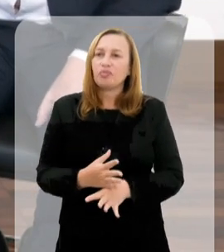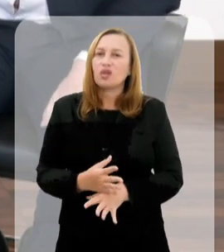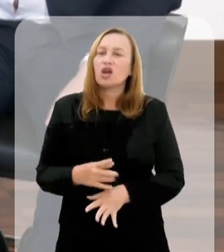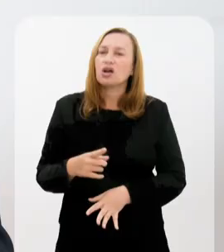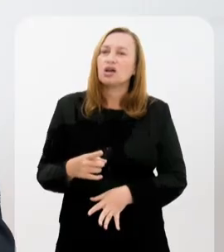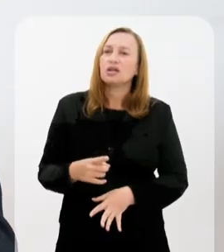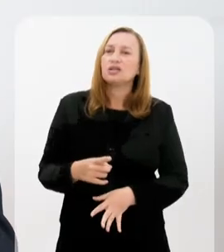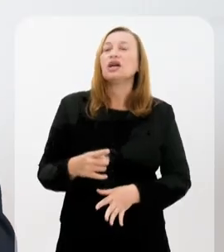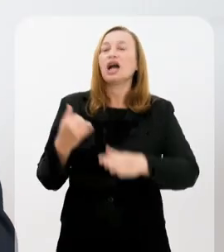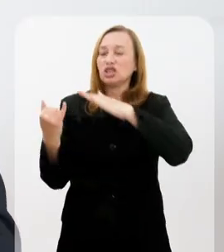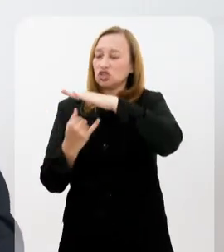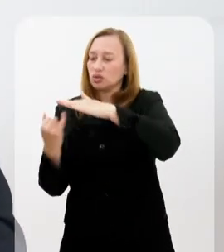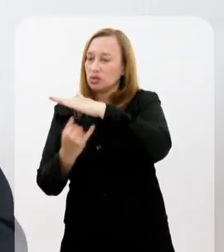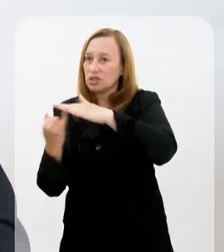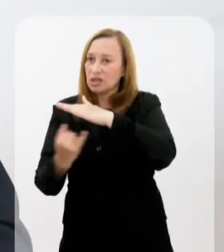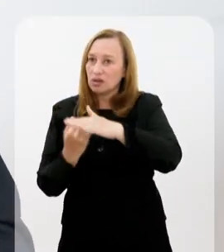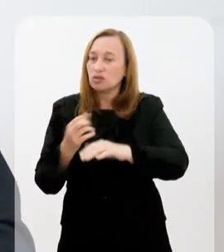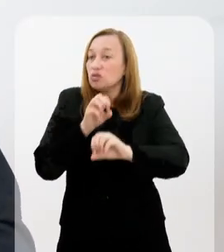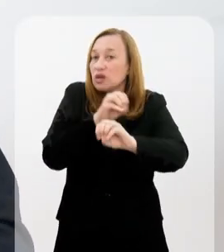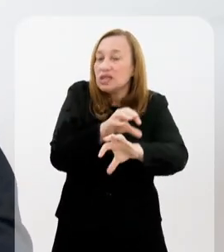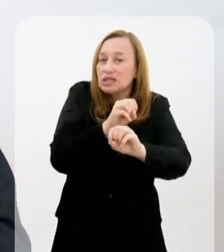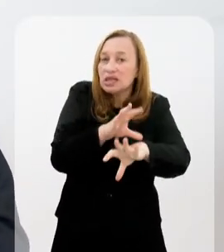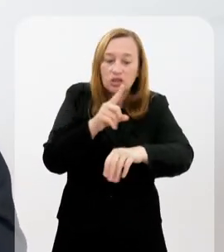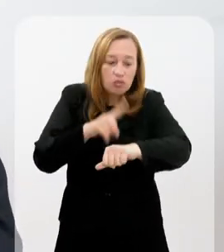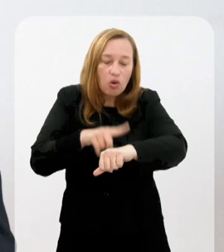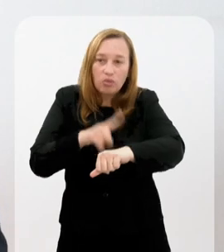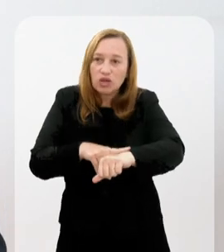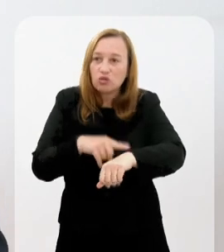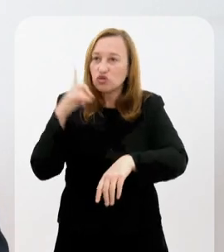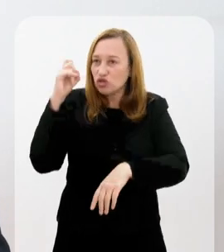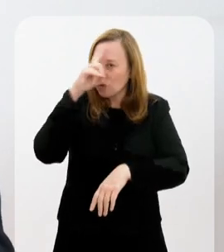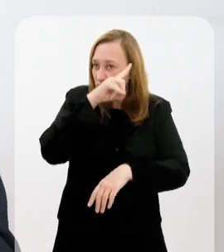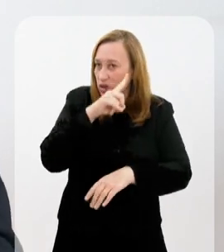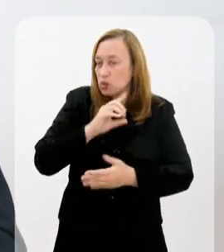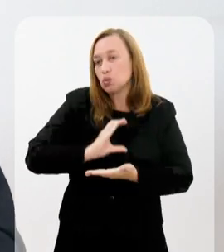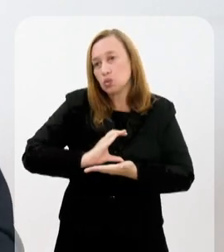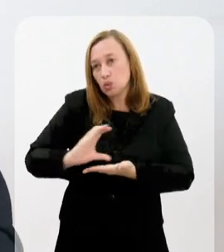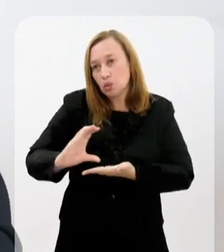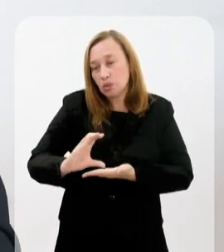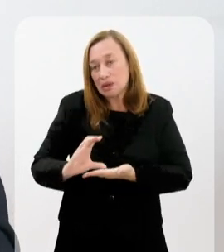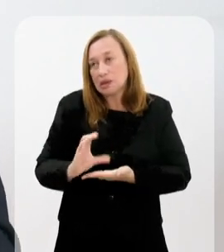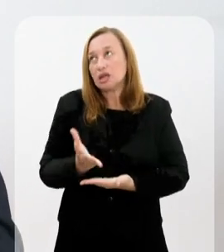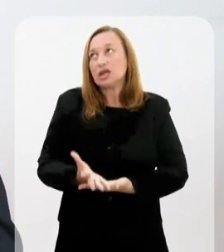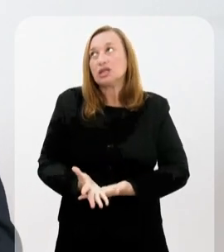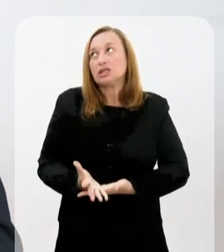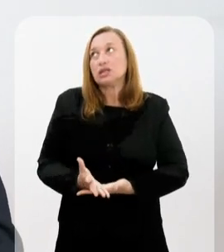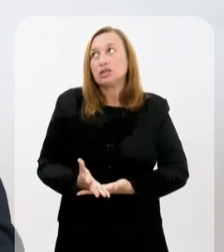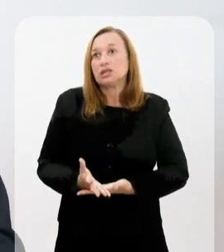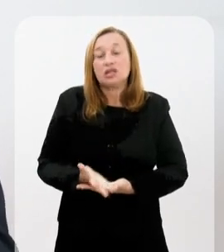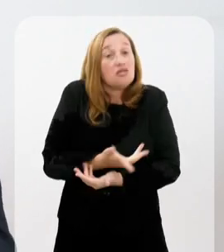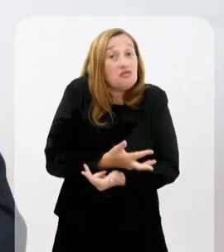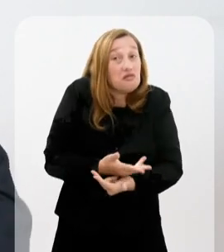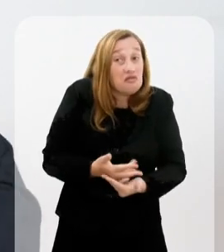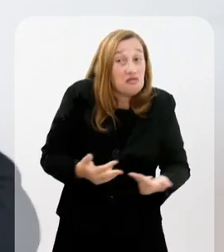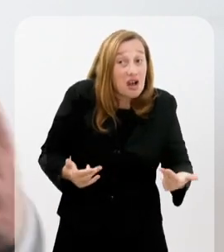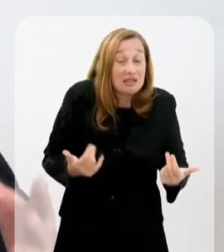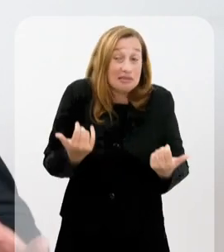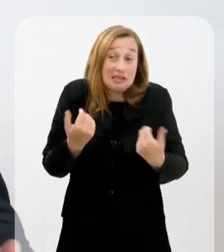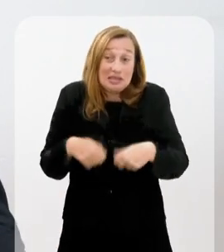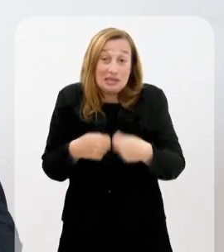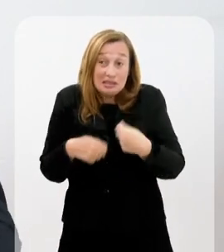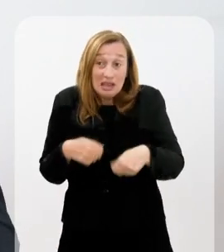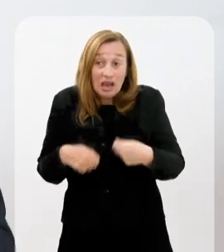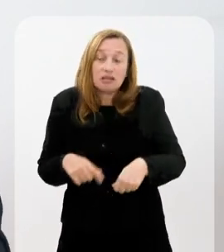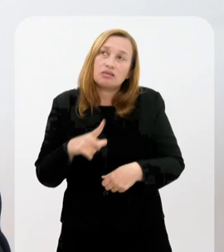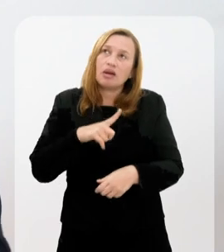desafios. Sabe que a gente passou, as instituições de ensino, passou um momento de difícil orçamento, né? Então, obviamente, eu tenho muitas